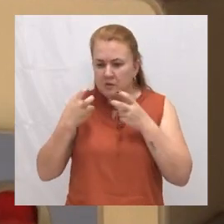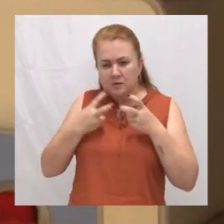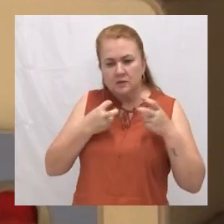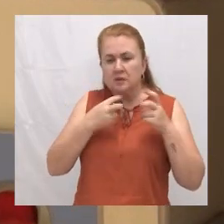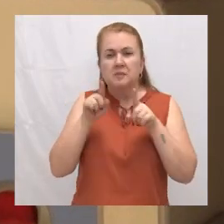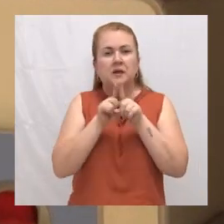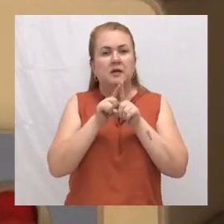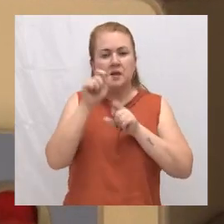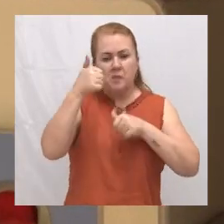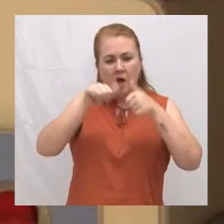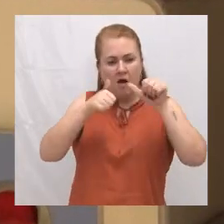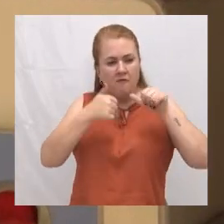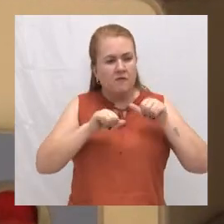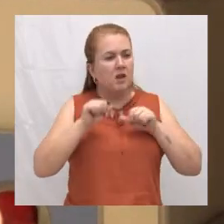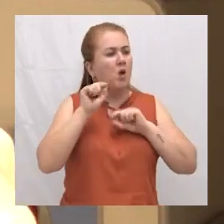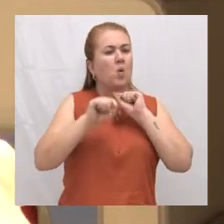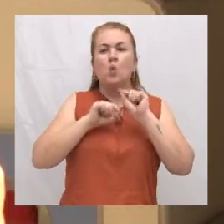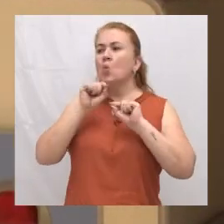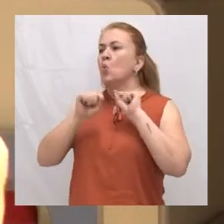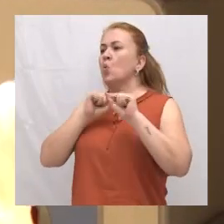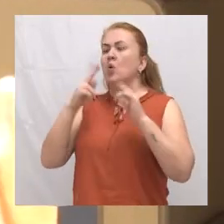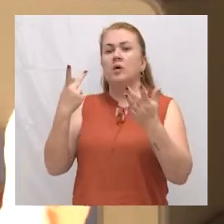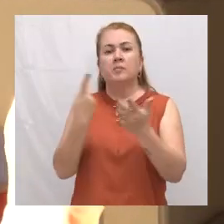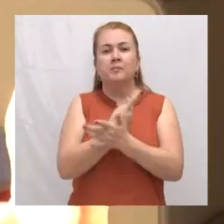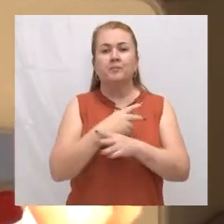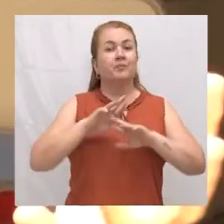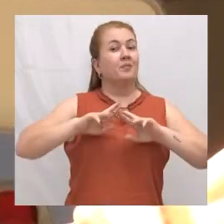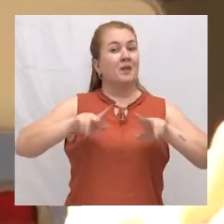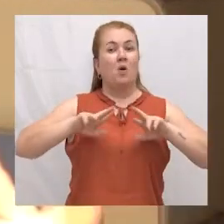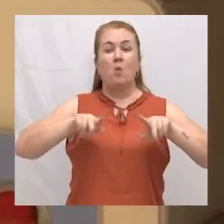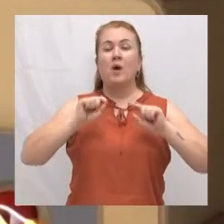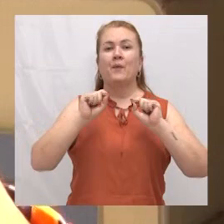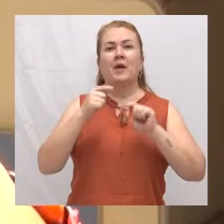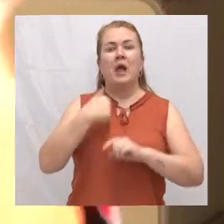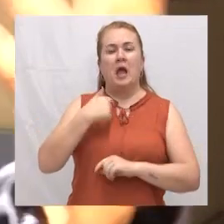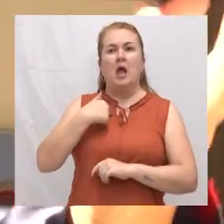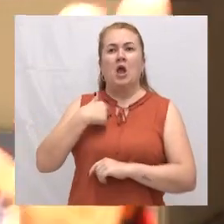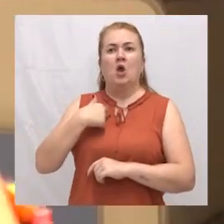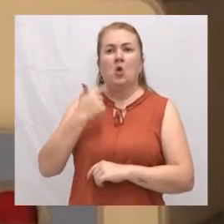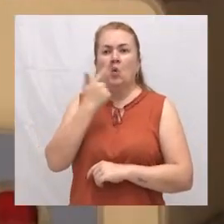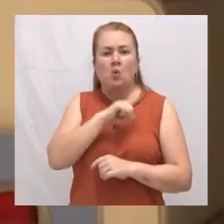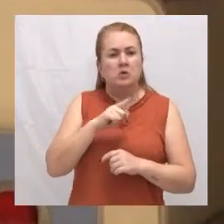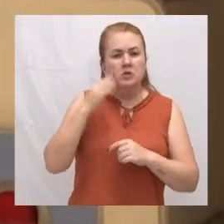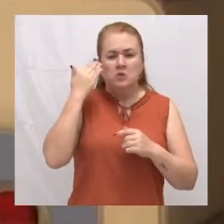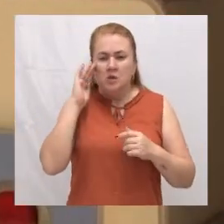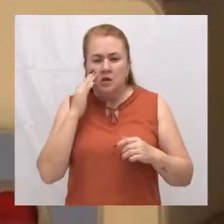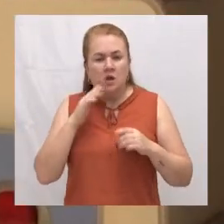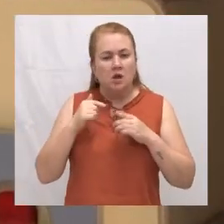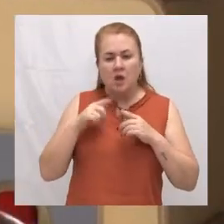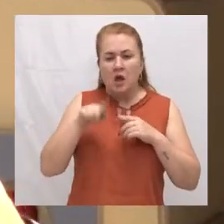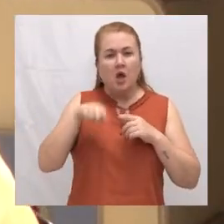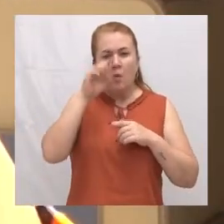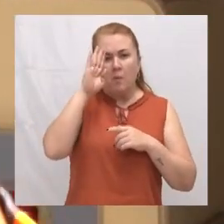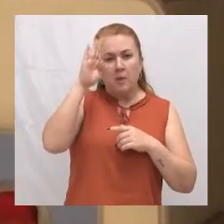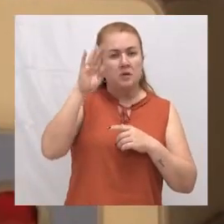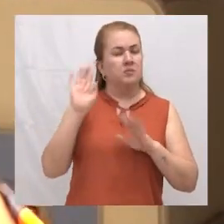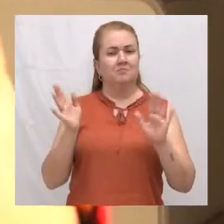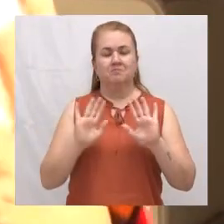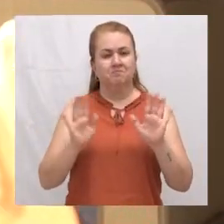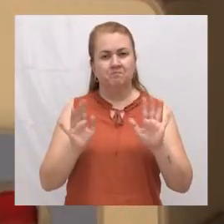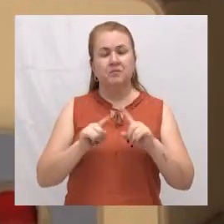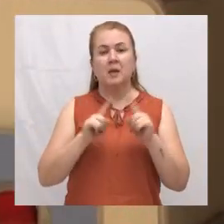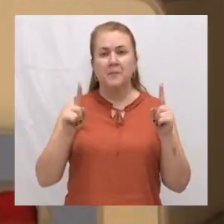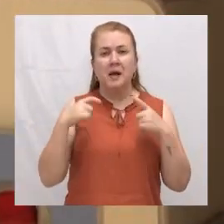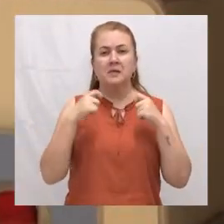a avaliação de cena, não que ele entenda, ah, ele é condutor. Não, não é condutor, mas ele tem que saber